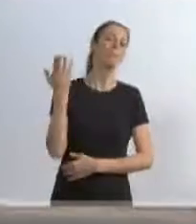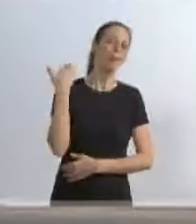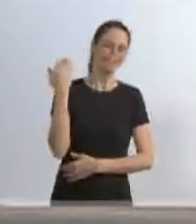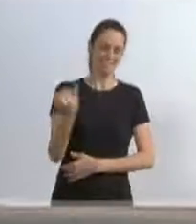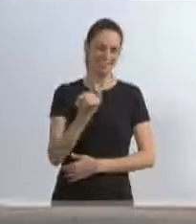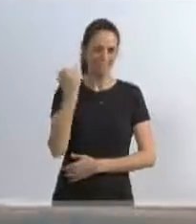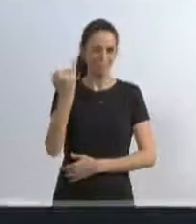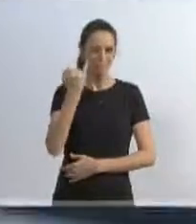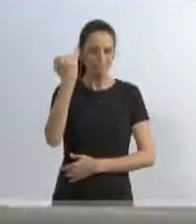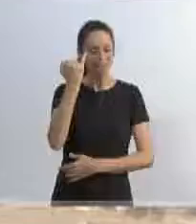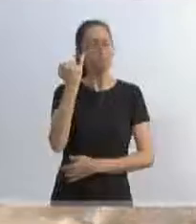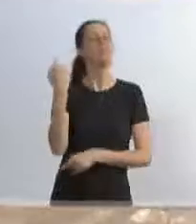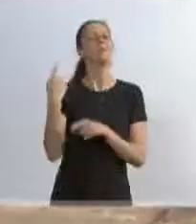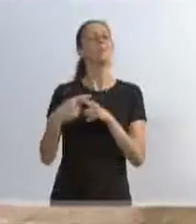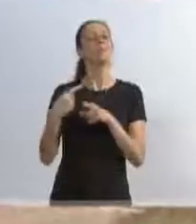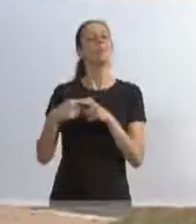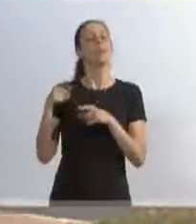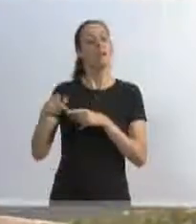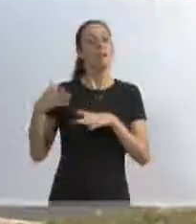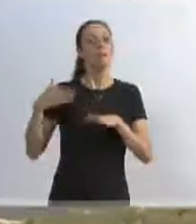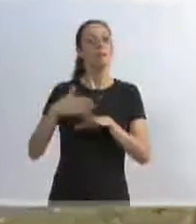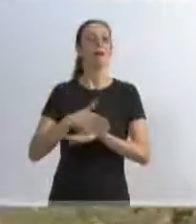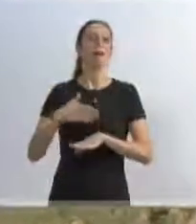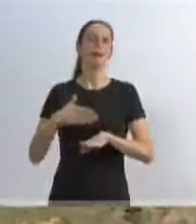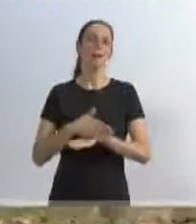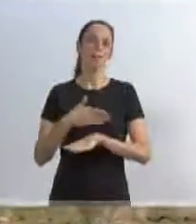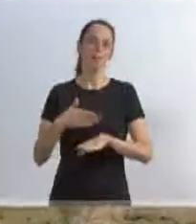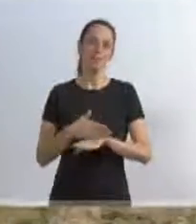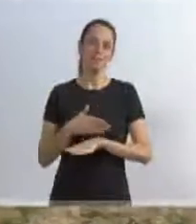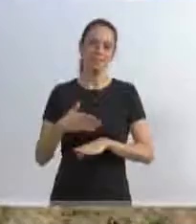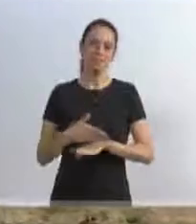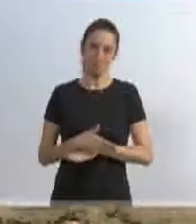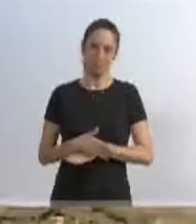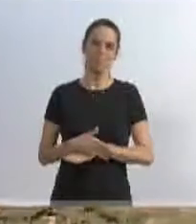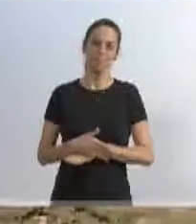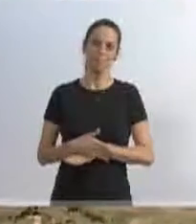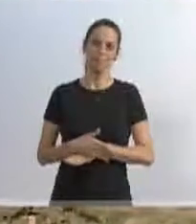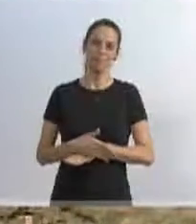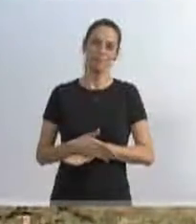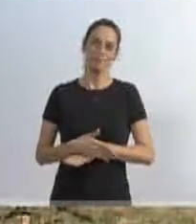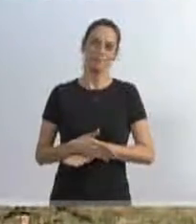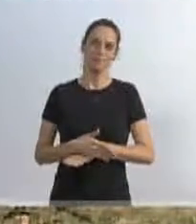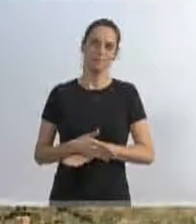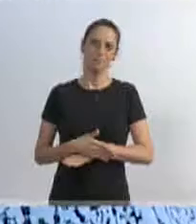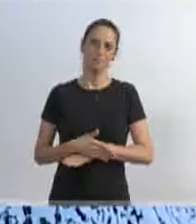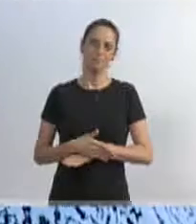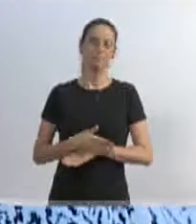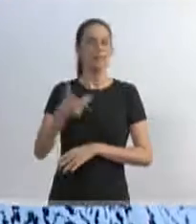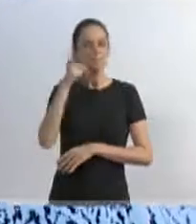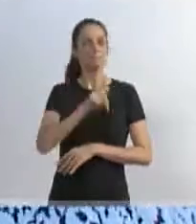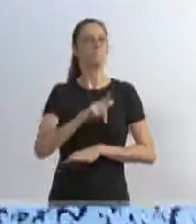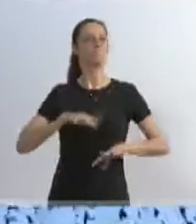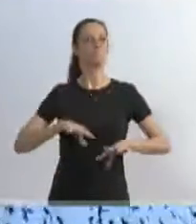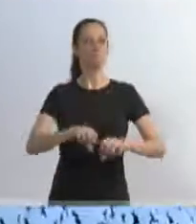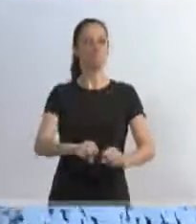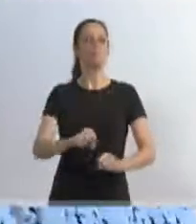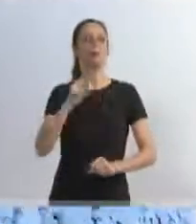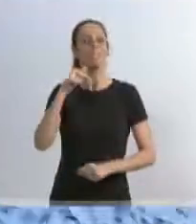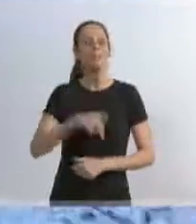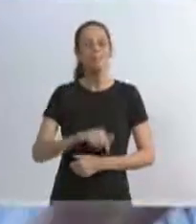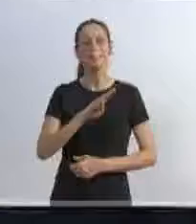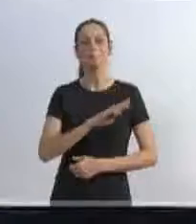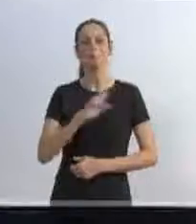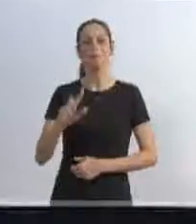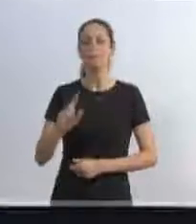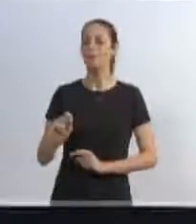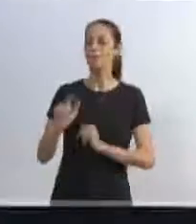que ele pudesse também participar dessa conquista para a nossa comunidade. Queria